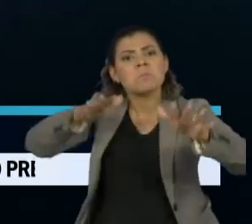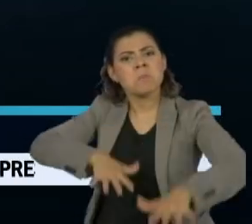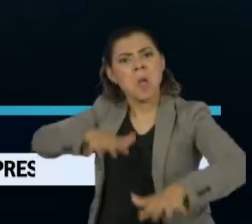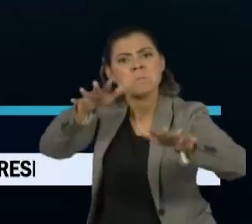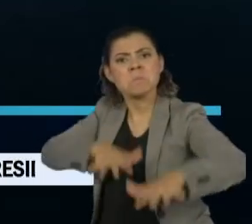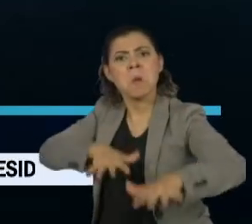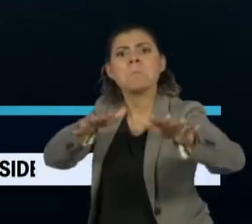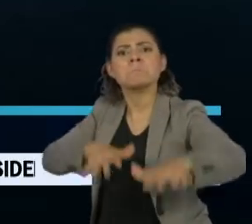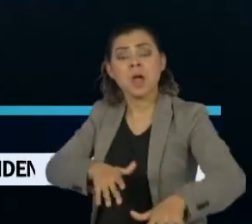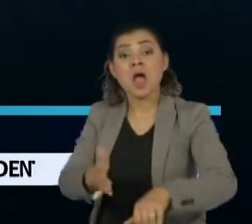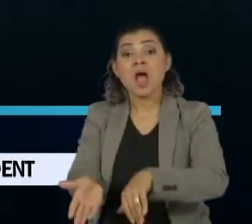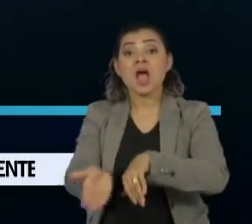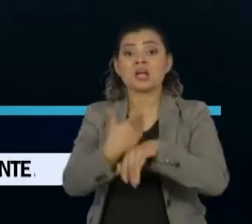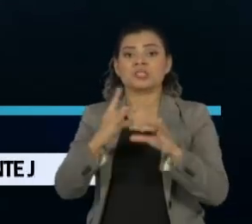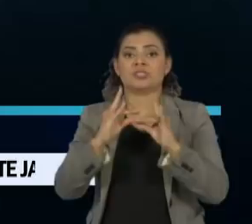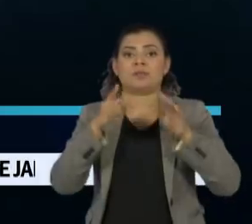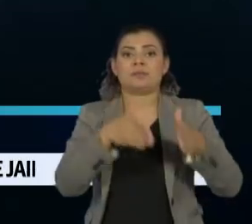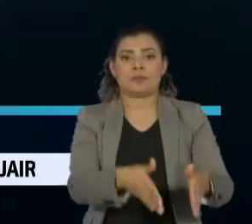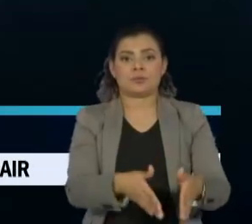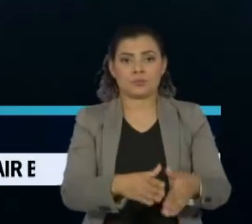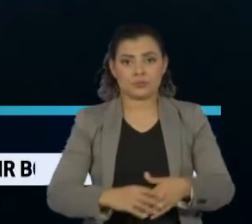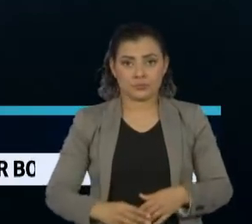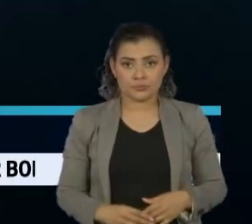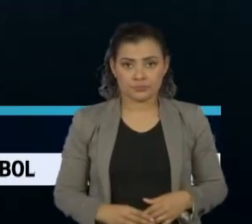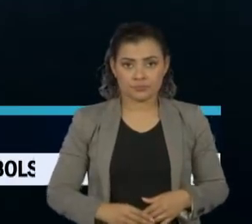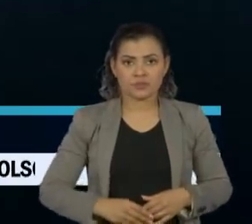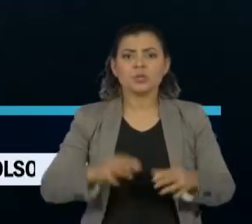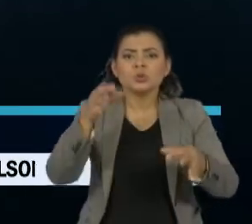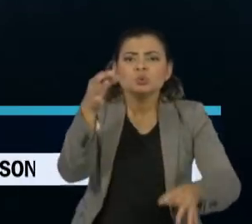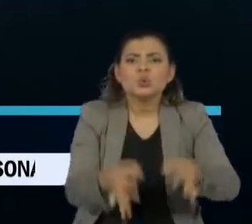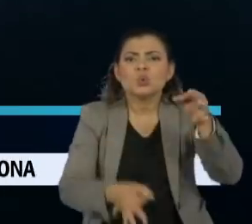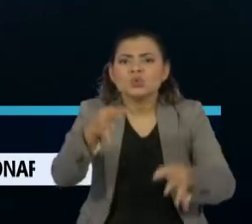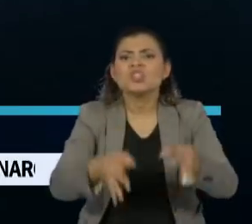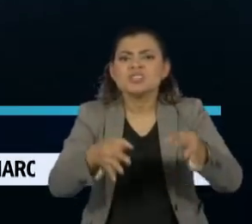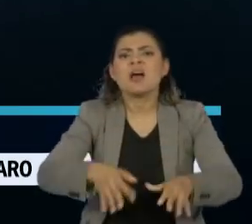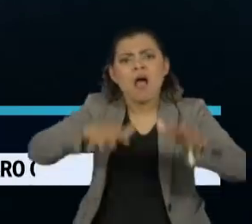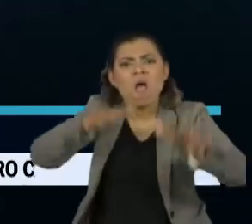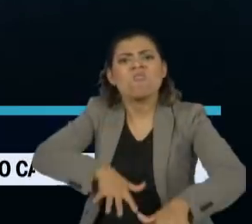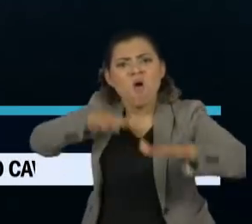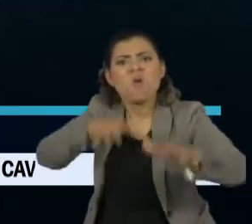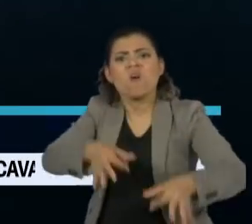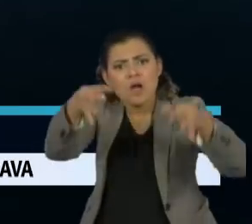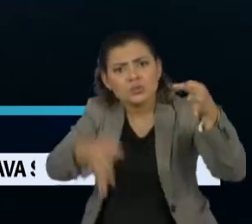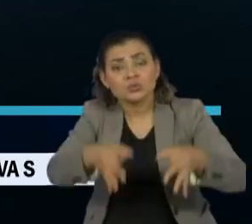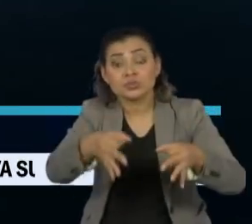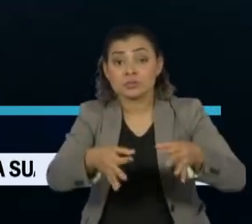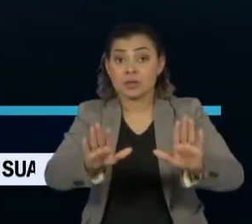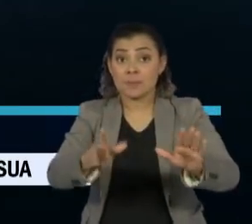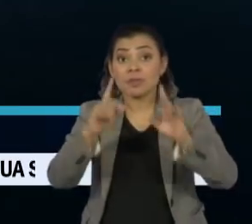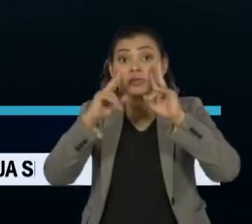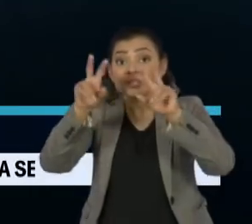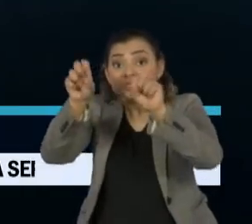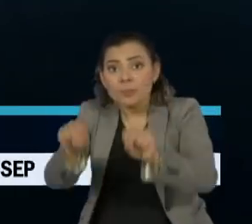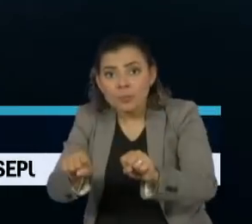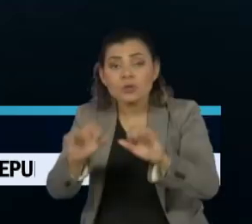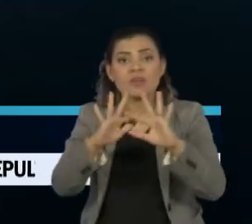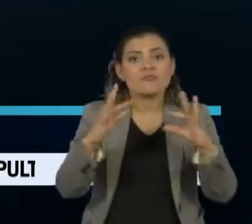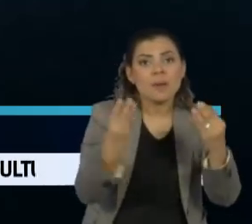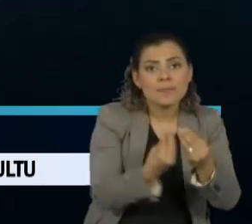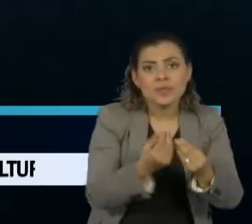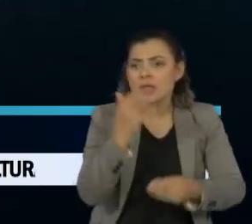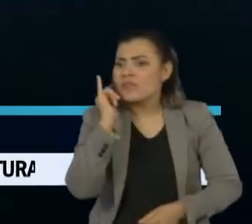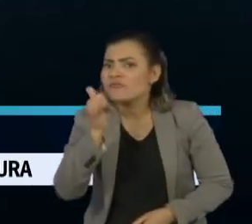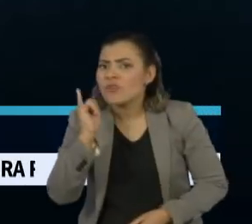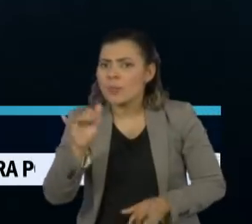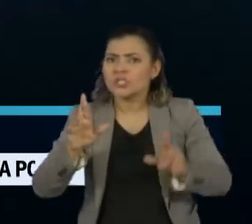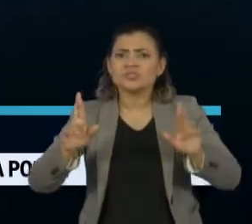de protesto antes do enterro do garoto. Lucifa! Lucifa! Testemunhas e familiares dão uma versão